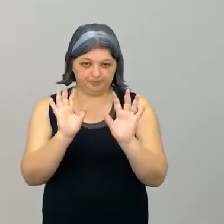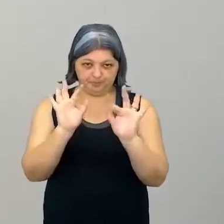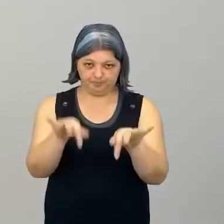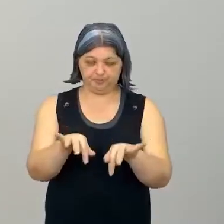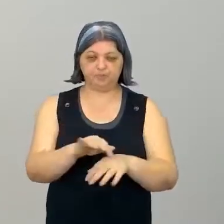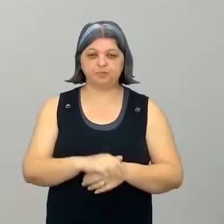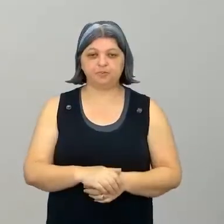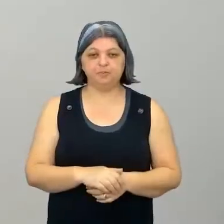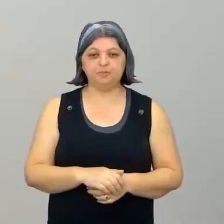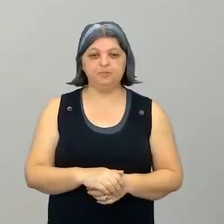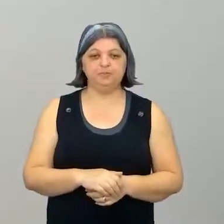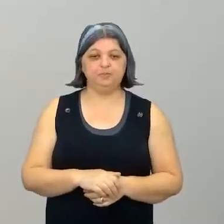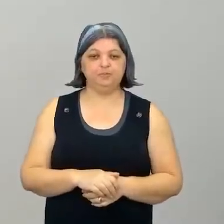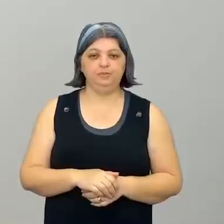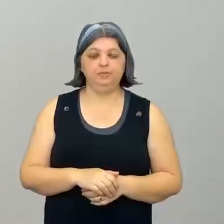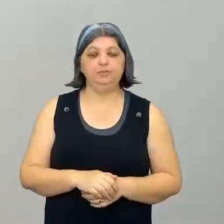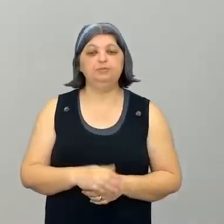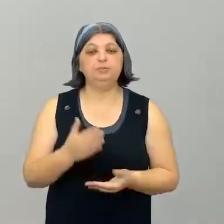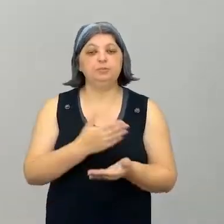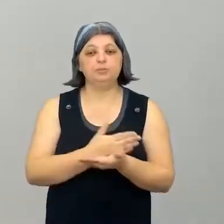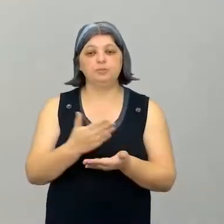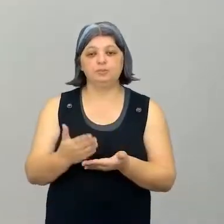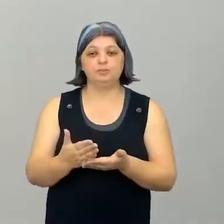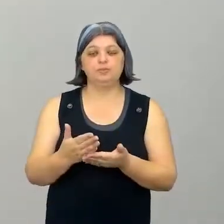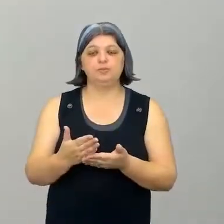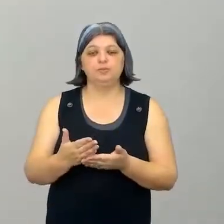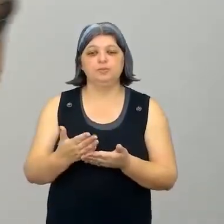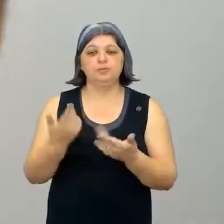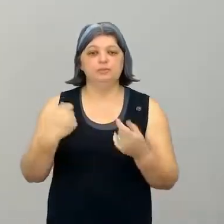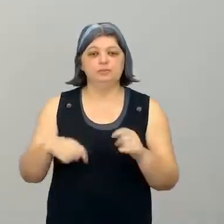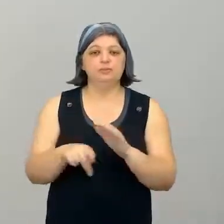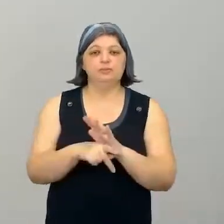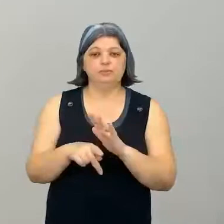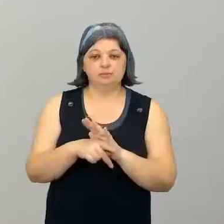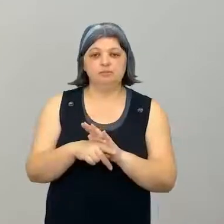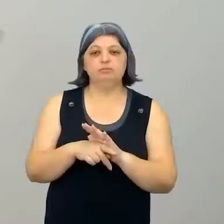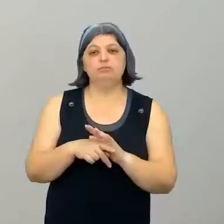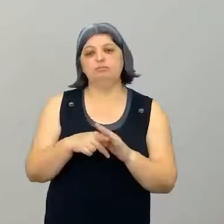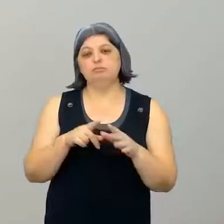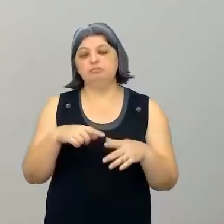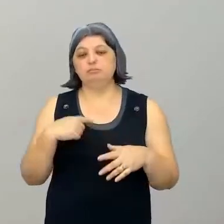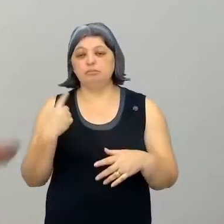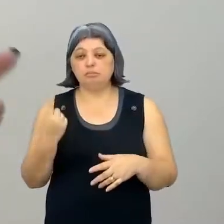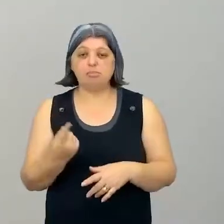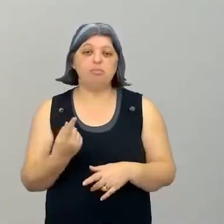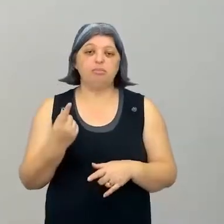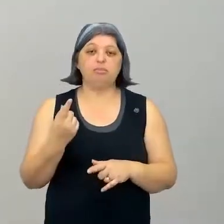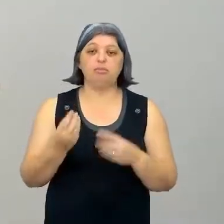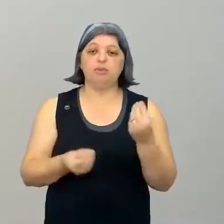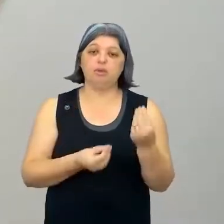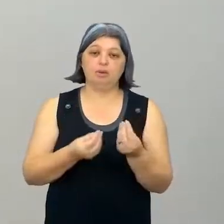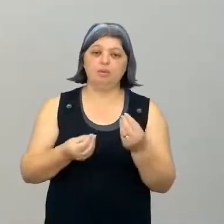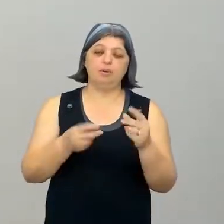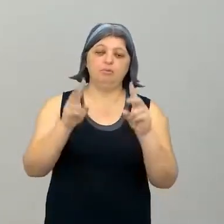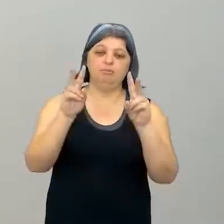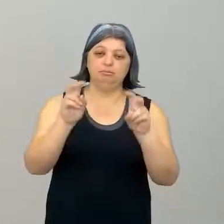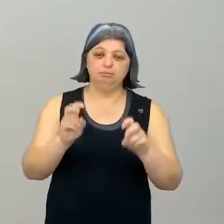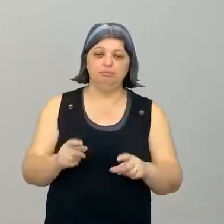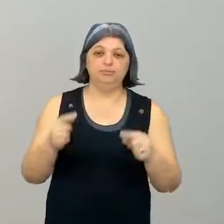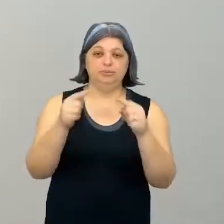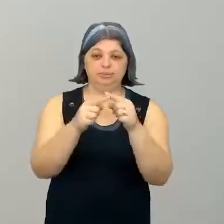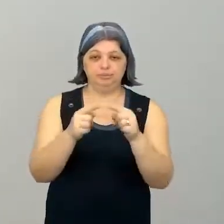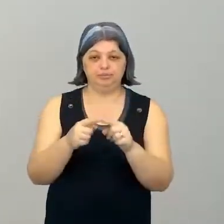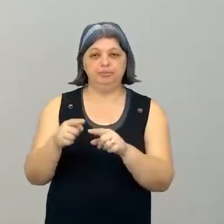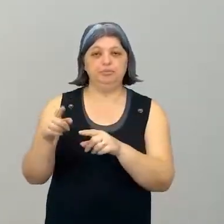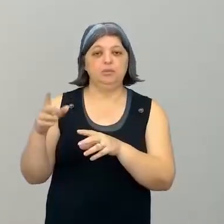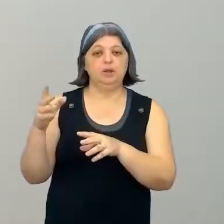Firmeza? Para a gente começar, vamos sem passar aquele lugar onde estamos, onde viemos, quem nós somos, que é o resumo